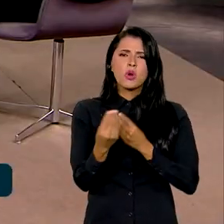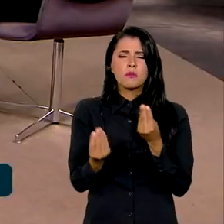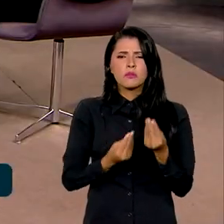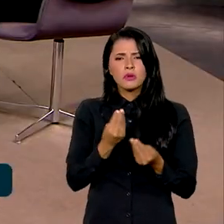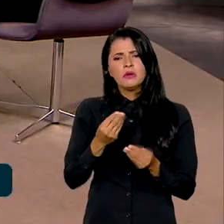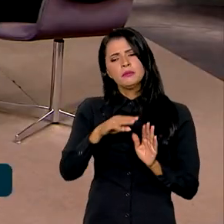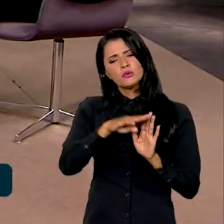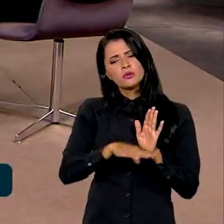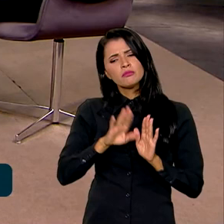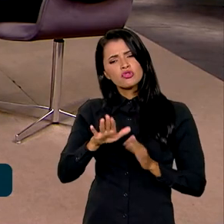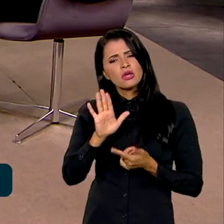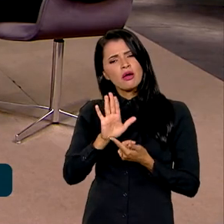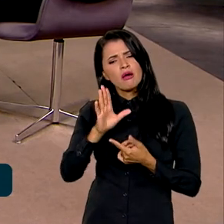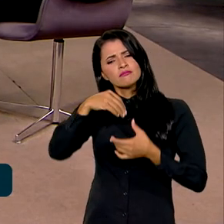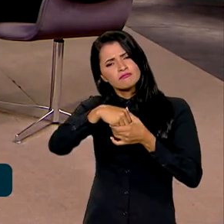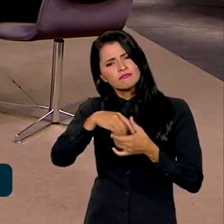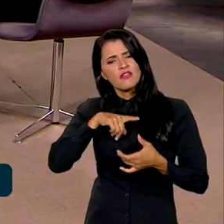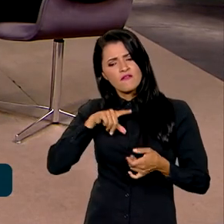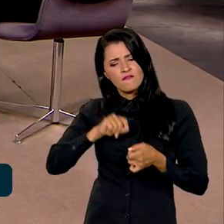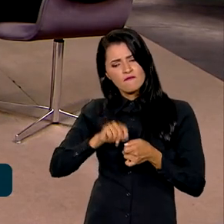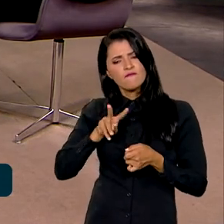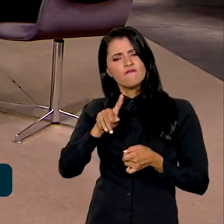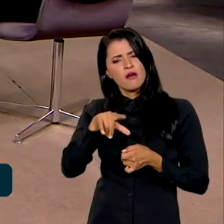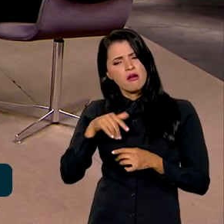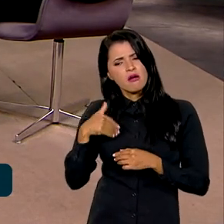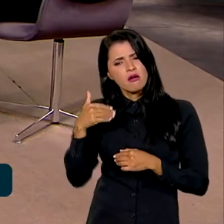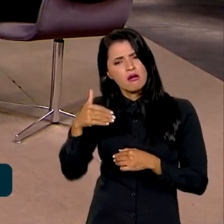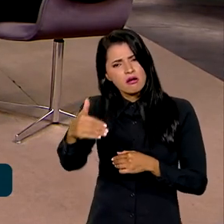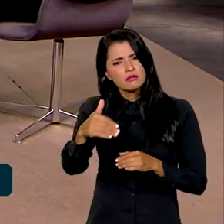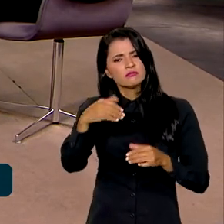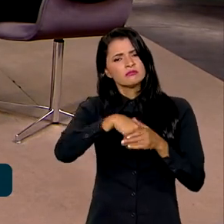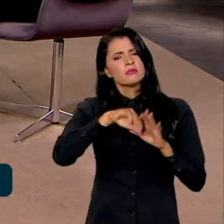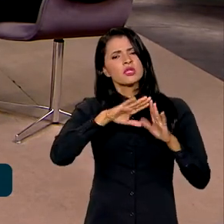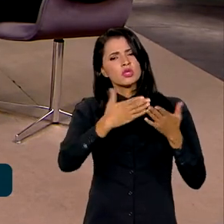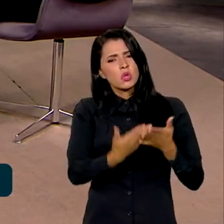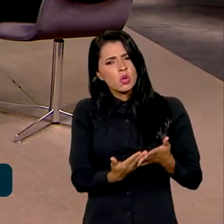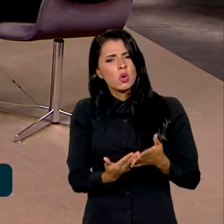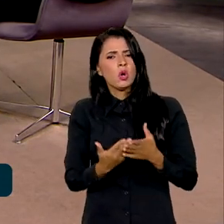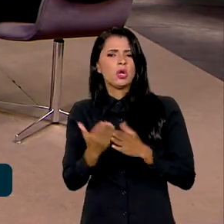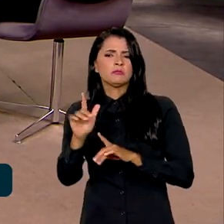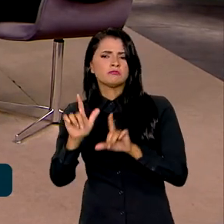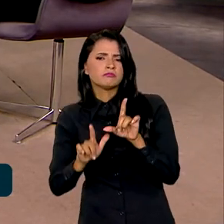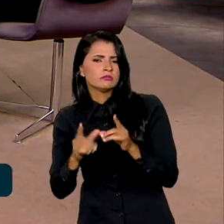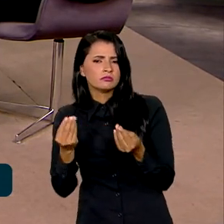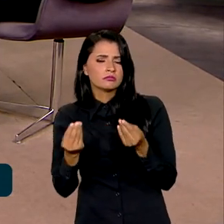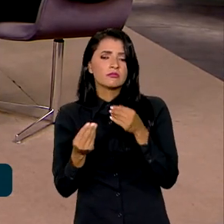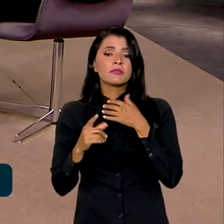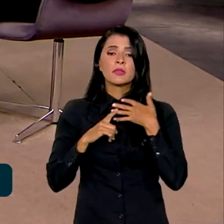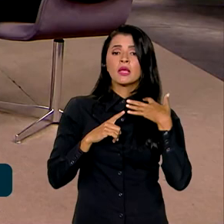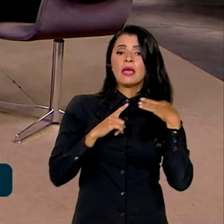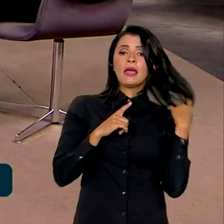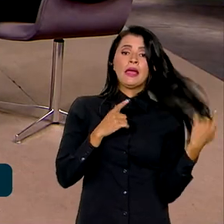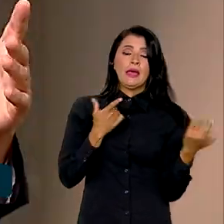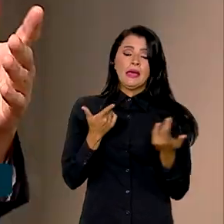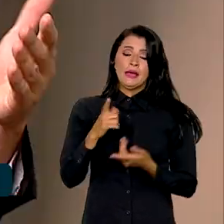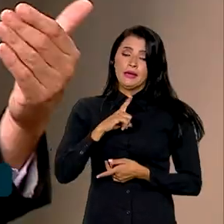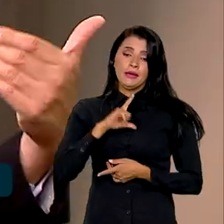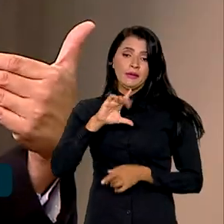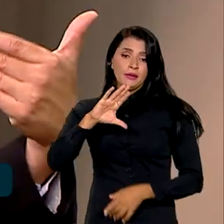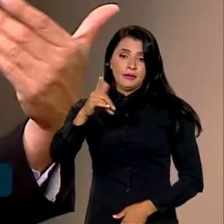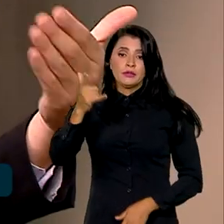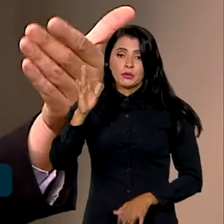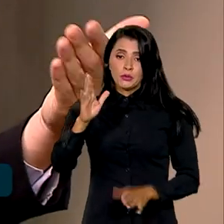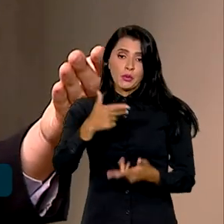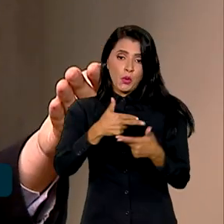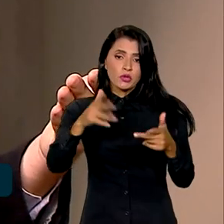programa já prevê, que vai ser feito nas escolas, nos meios de comunicação? Dá, olha, nós temos uma lógica, tem